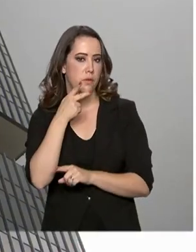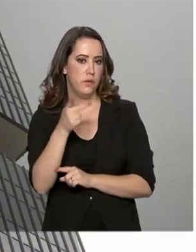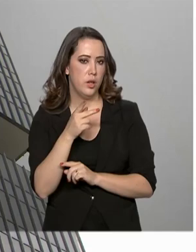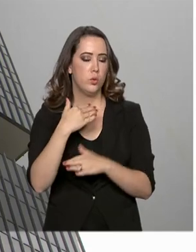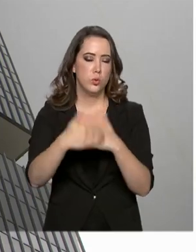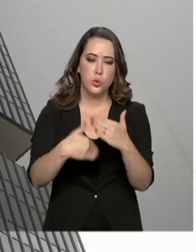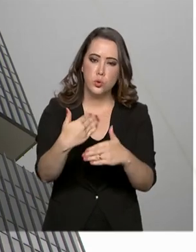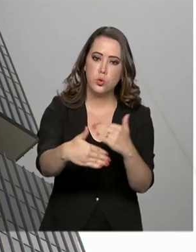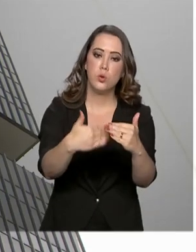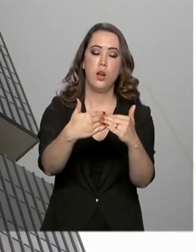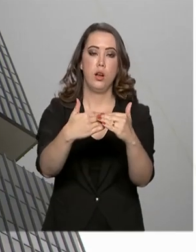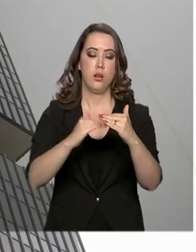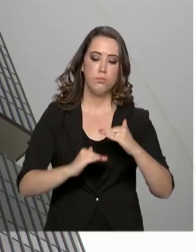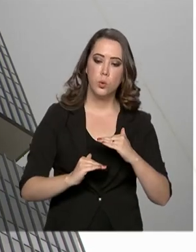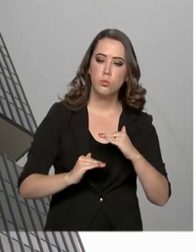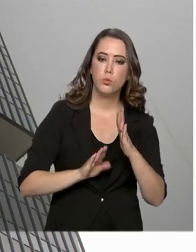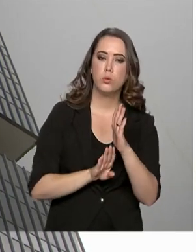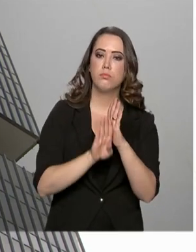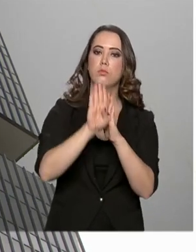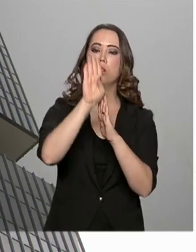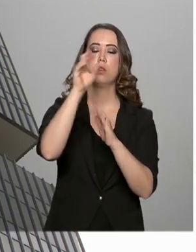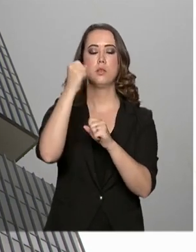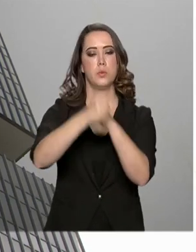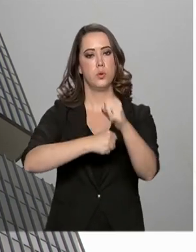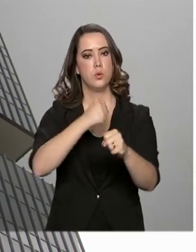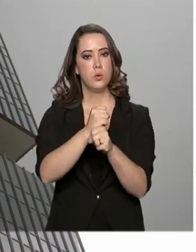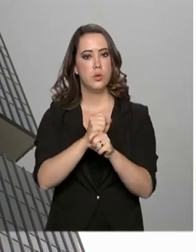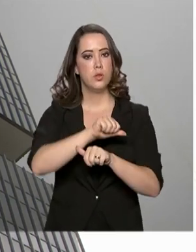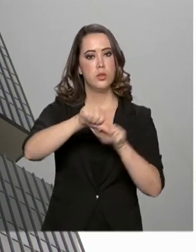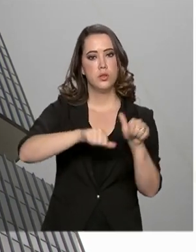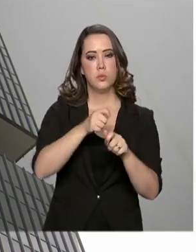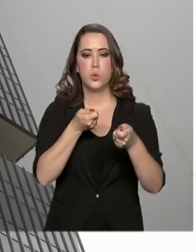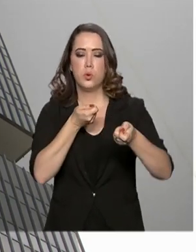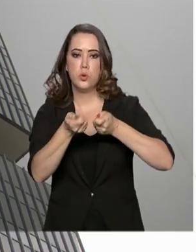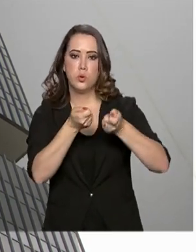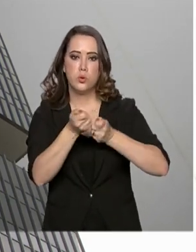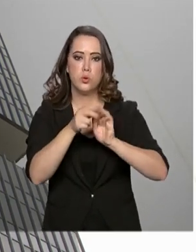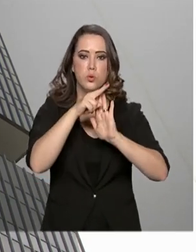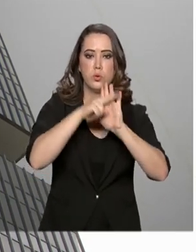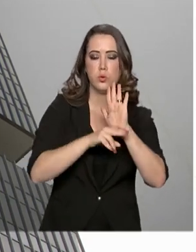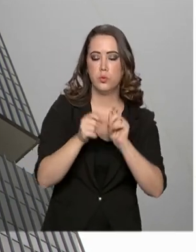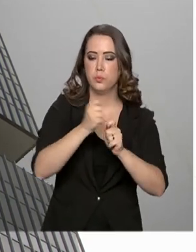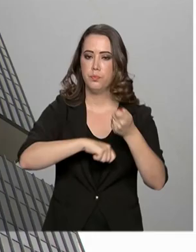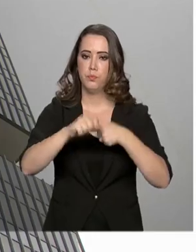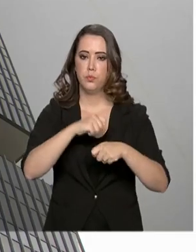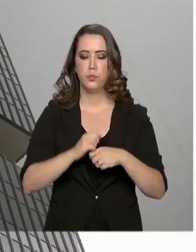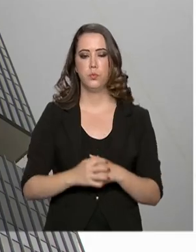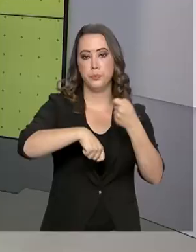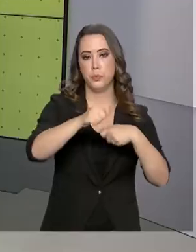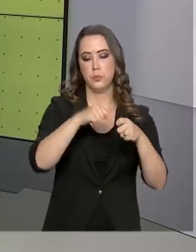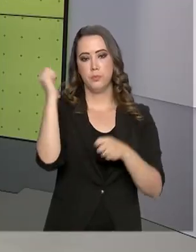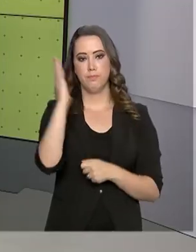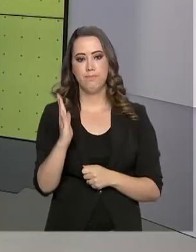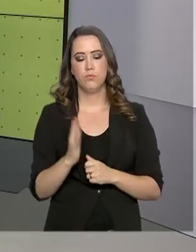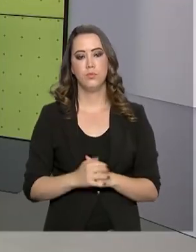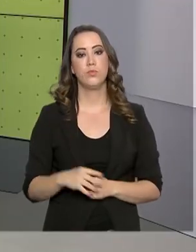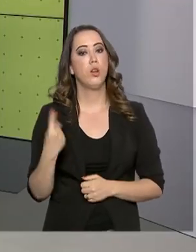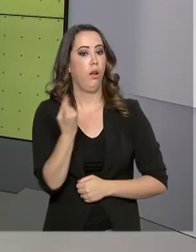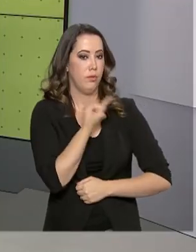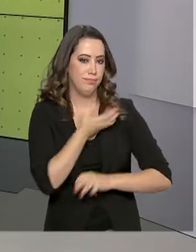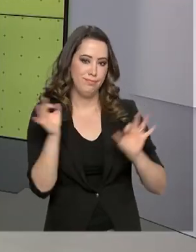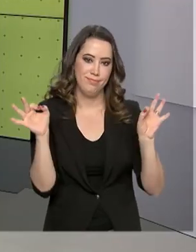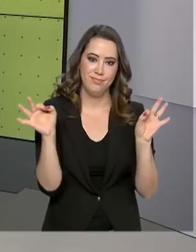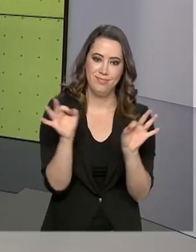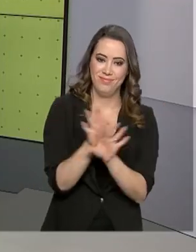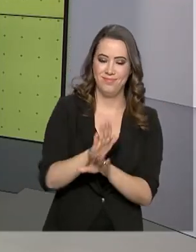dar continuidade ao crescimento no ano que vem são as reformas e os ajustes na economia brasileira. E a gente